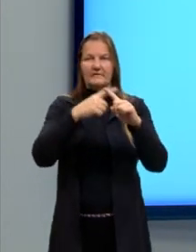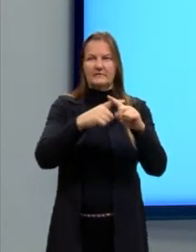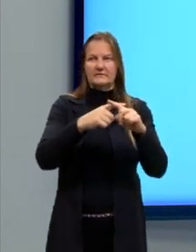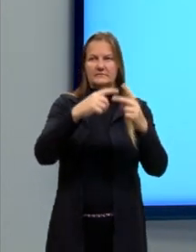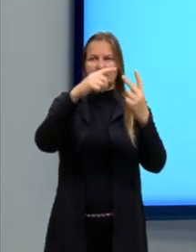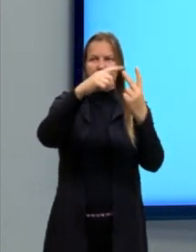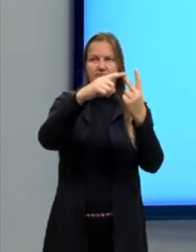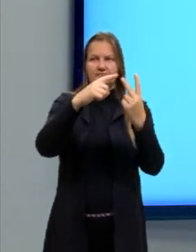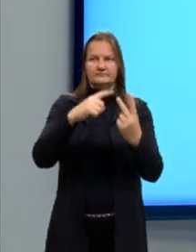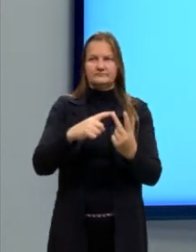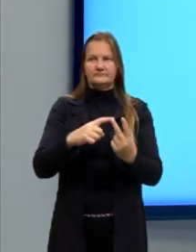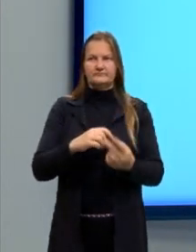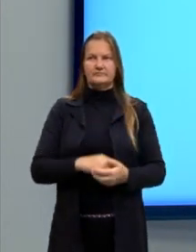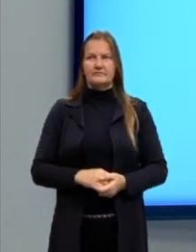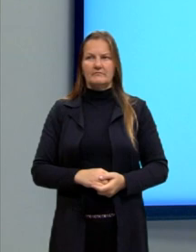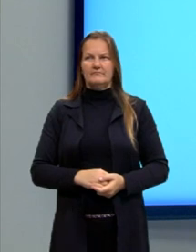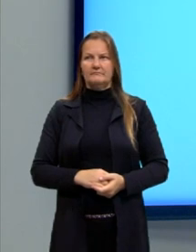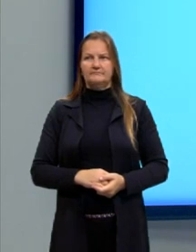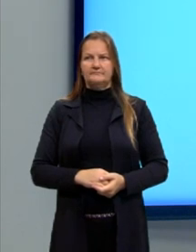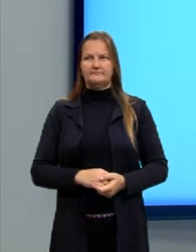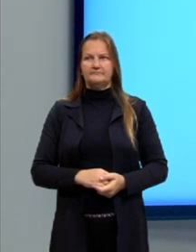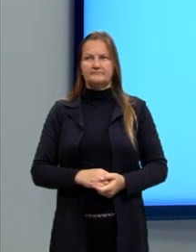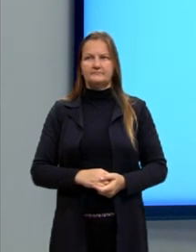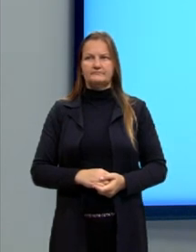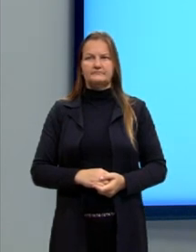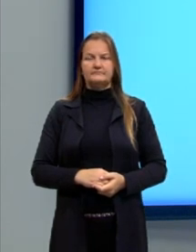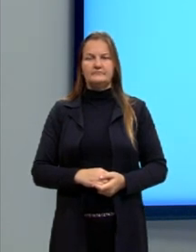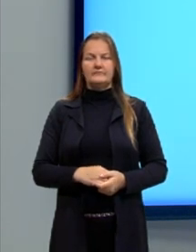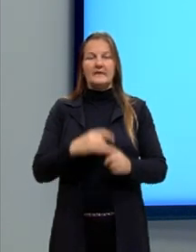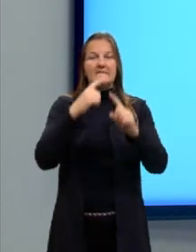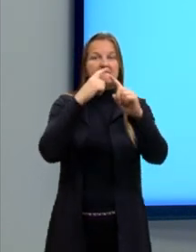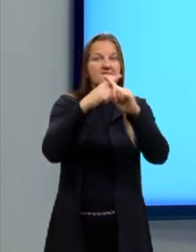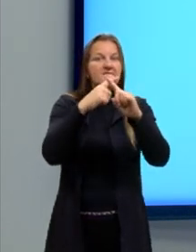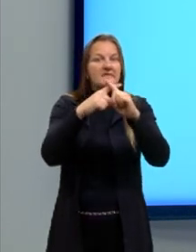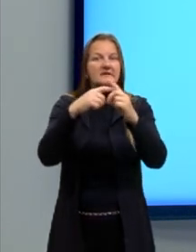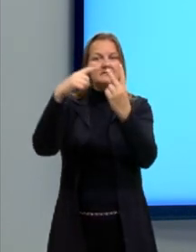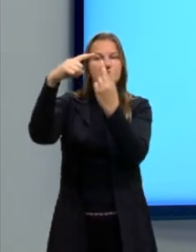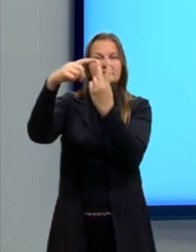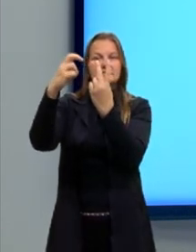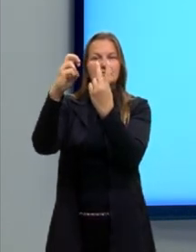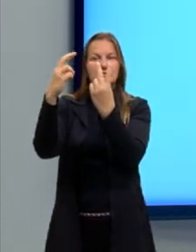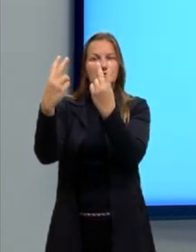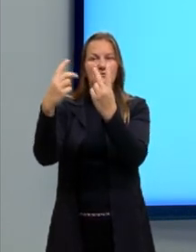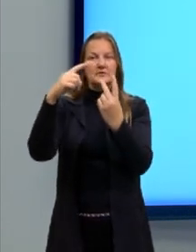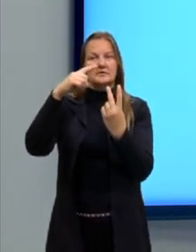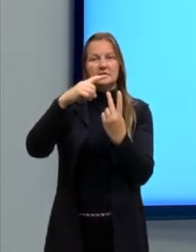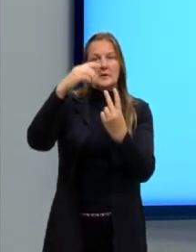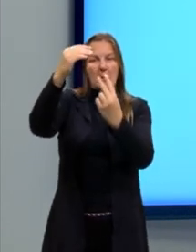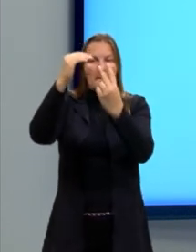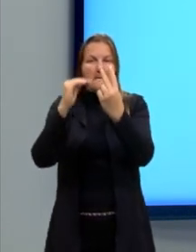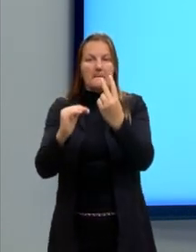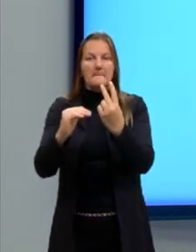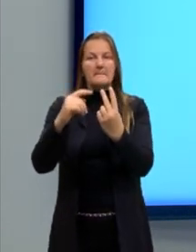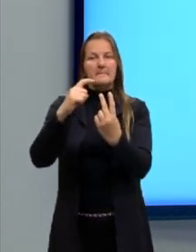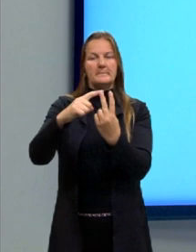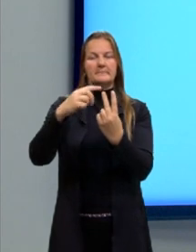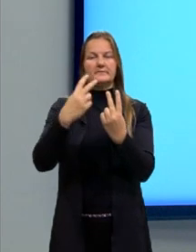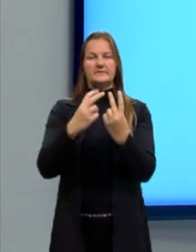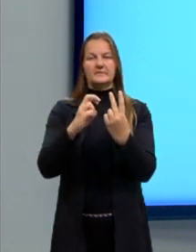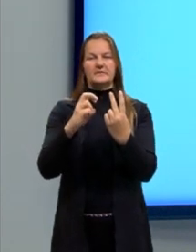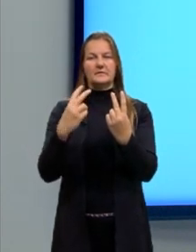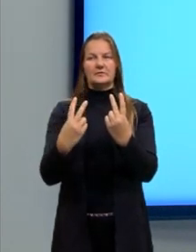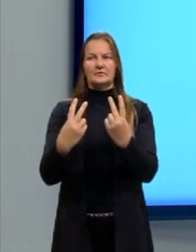raiz de 52 sobre raiz de 52. E aí, nós multiplicamos os termos.